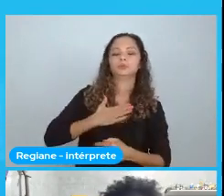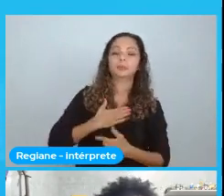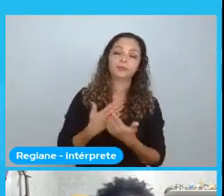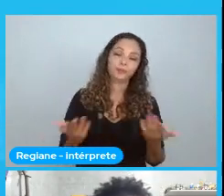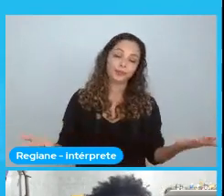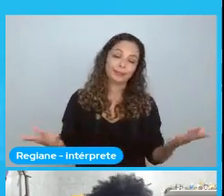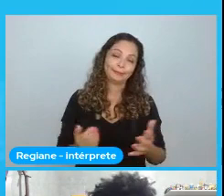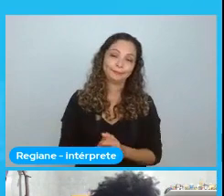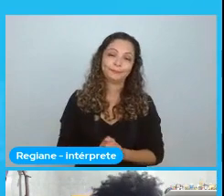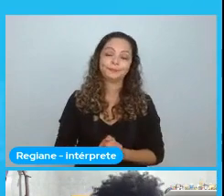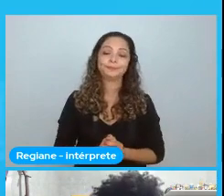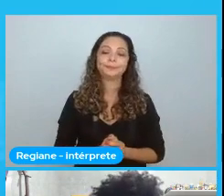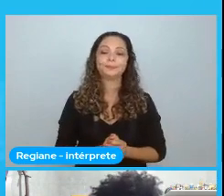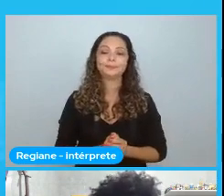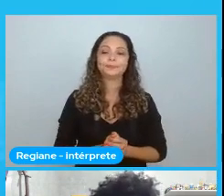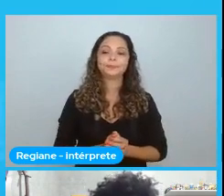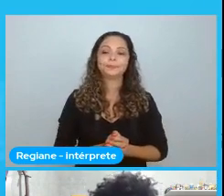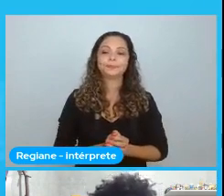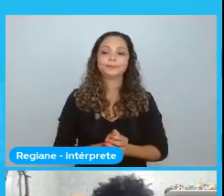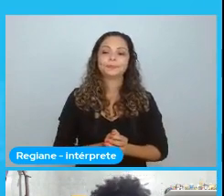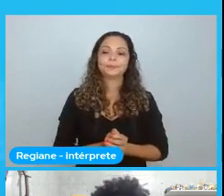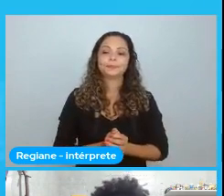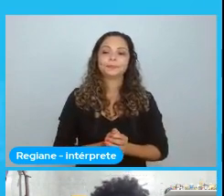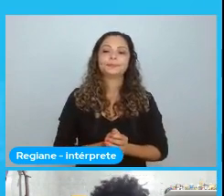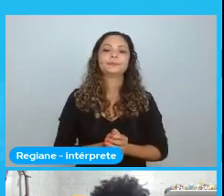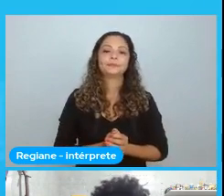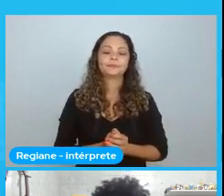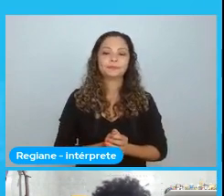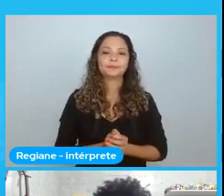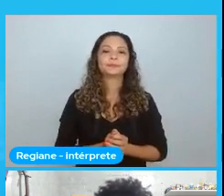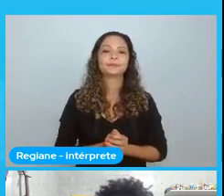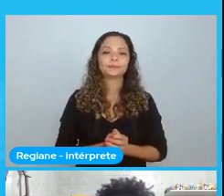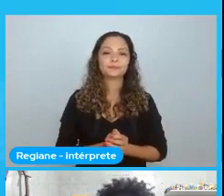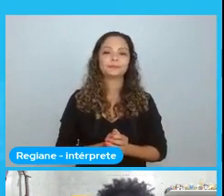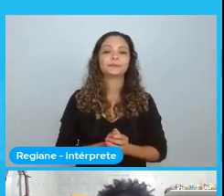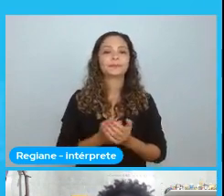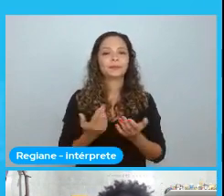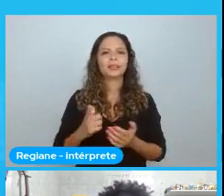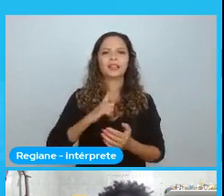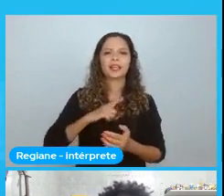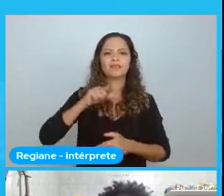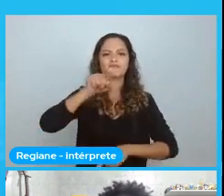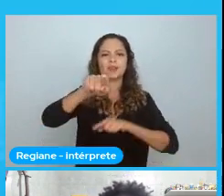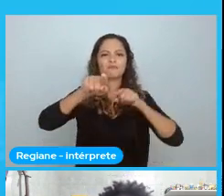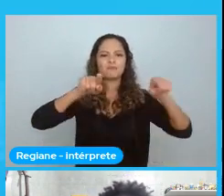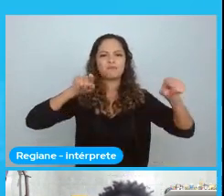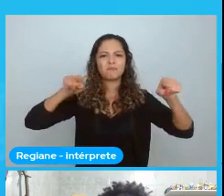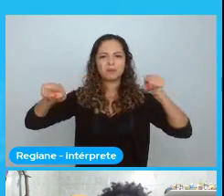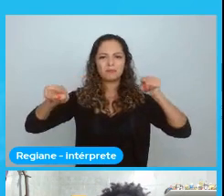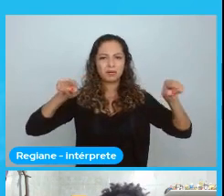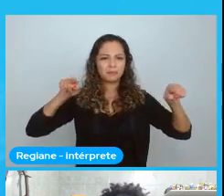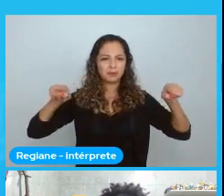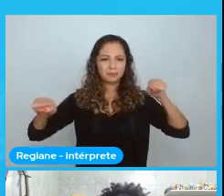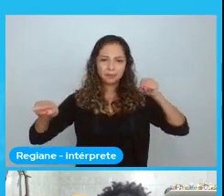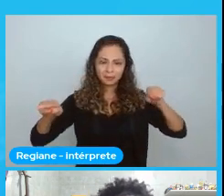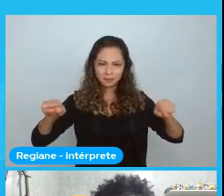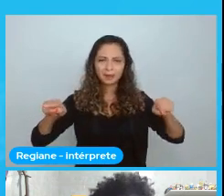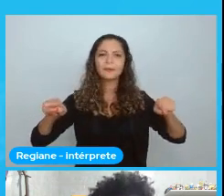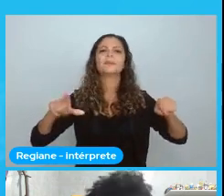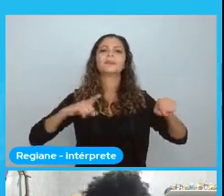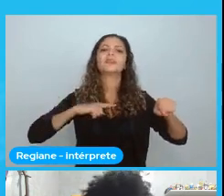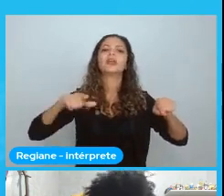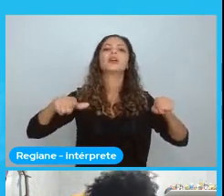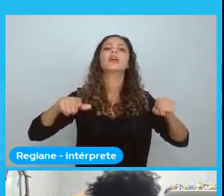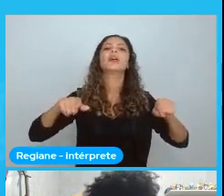E aí. Essa coisa do apontar. Ela vai estar sempre direcionando. A esse contexto de dizer.